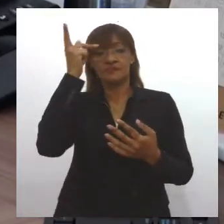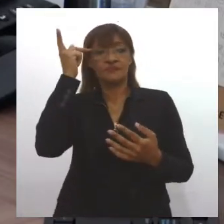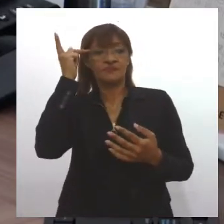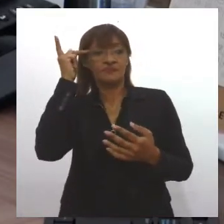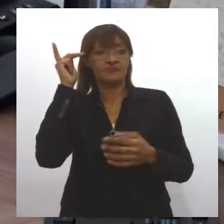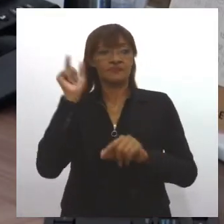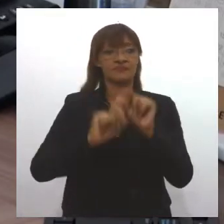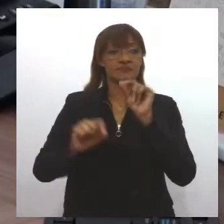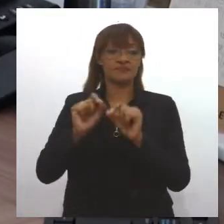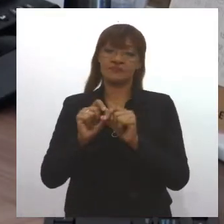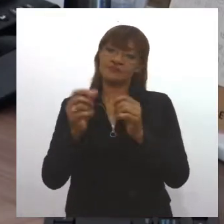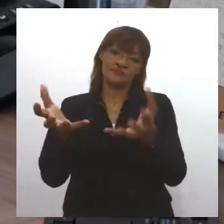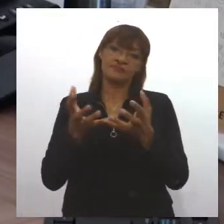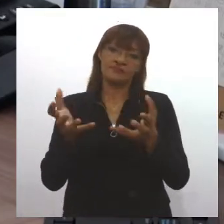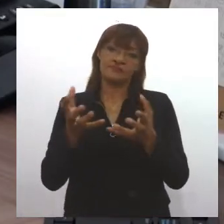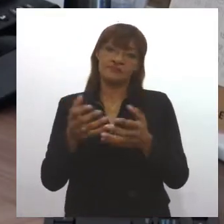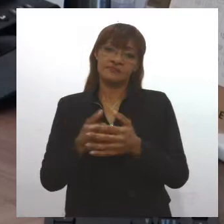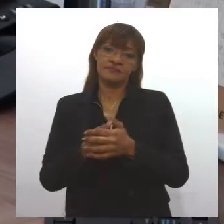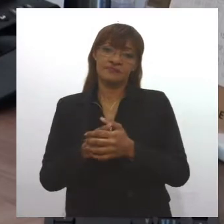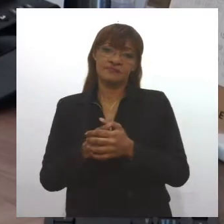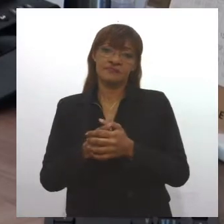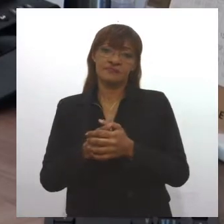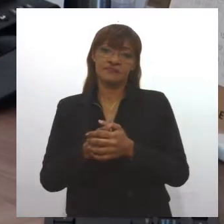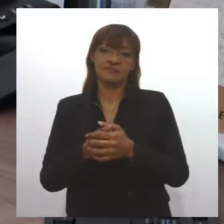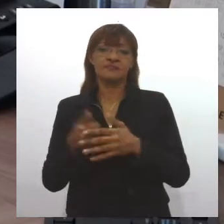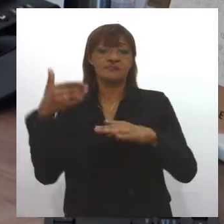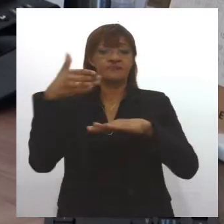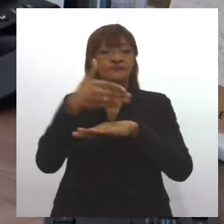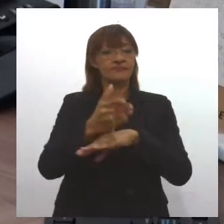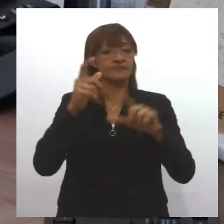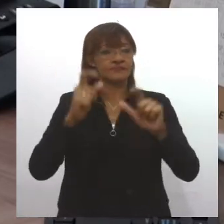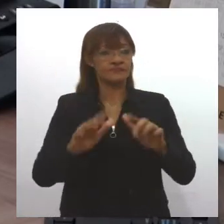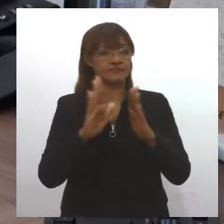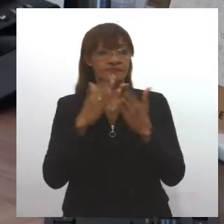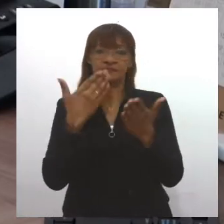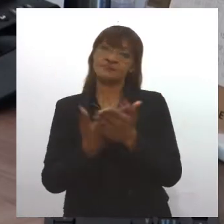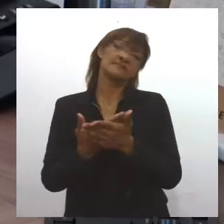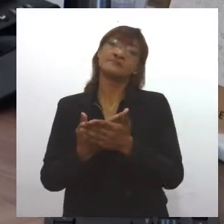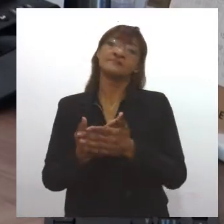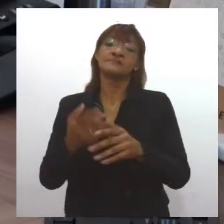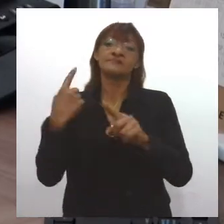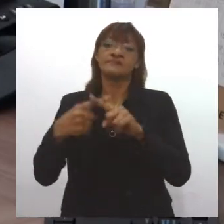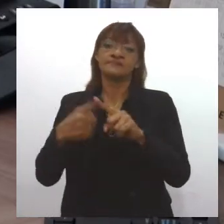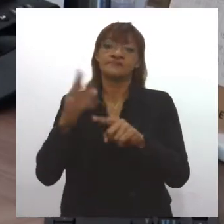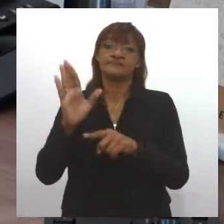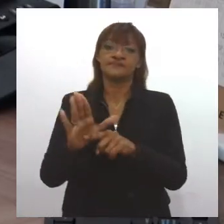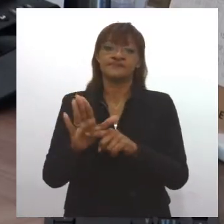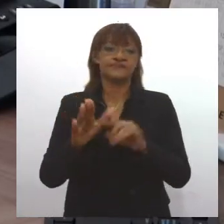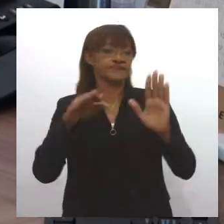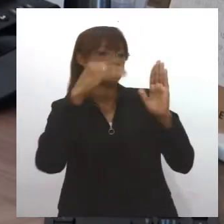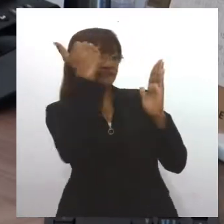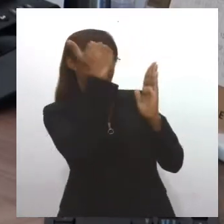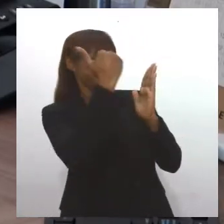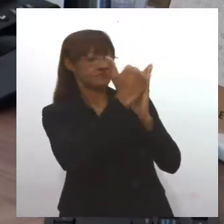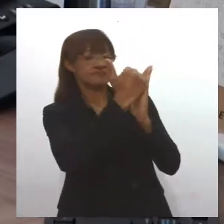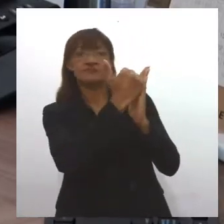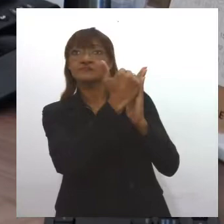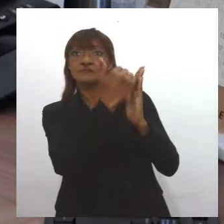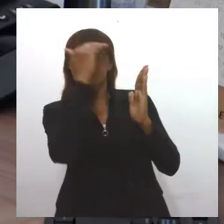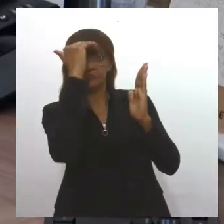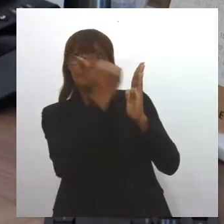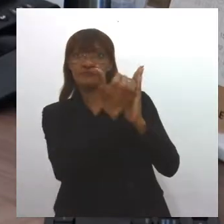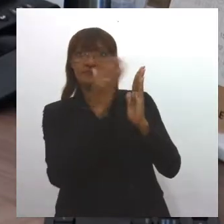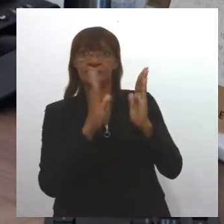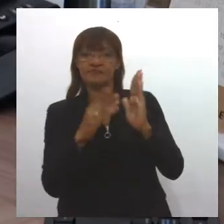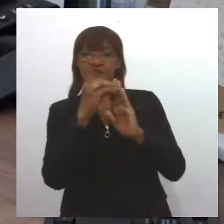desejem se dirigir até o ambiente escolar, até porque segundo o próprio protocolo, não é permitida a entrada de